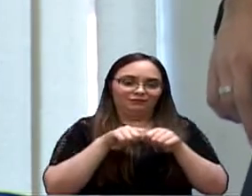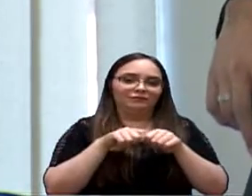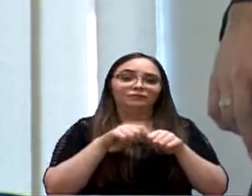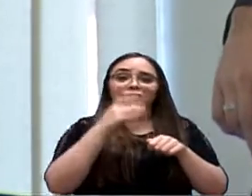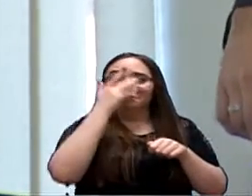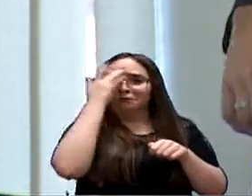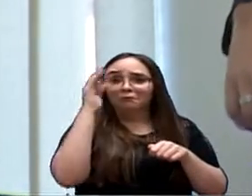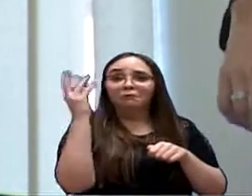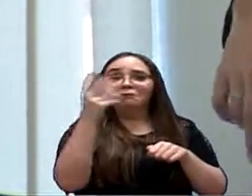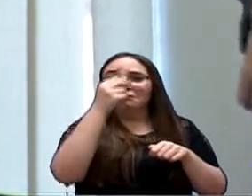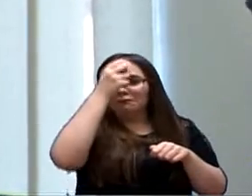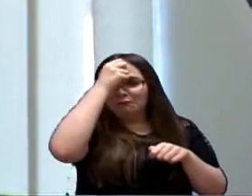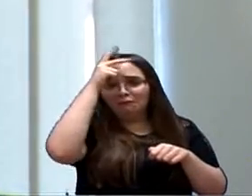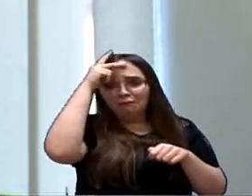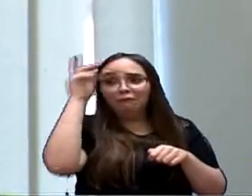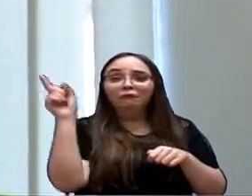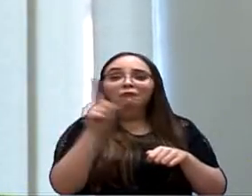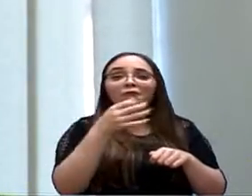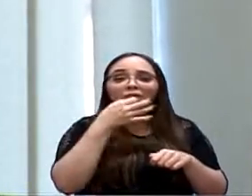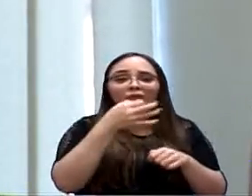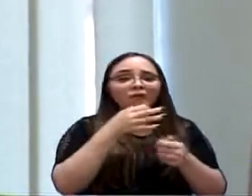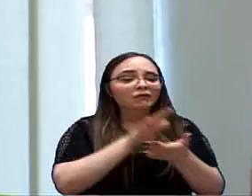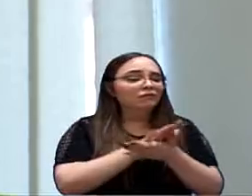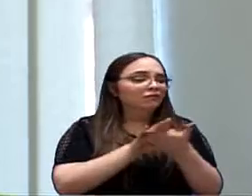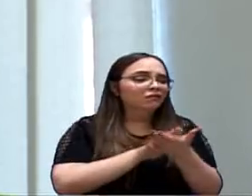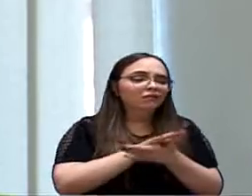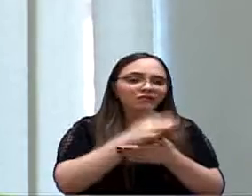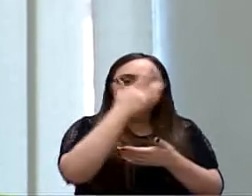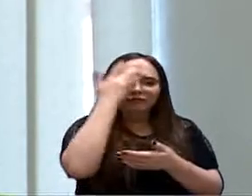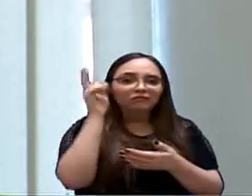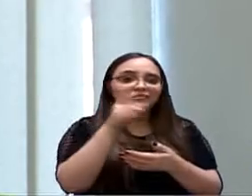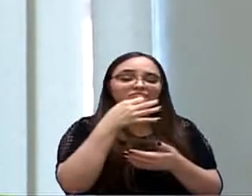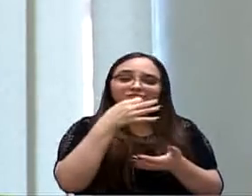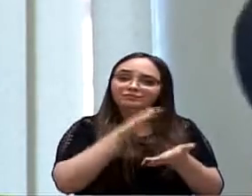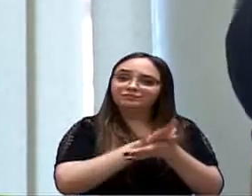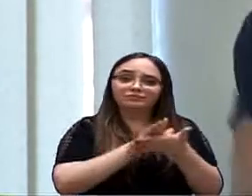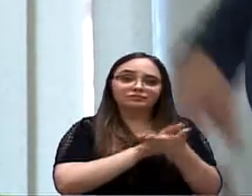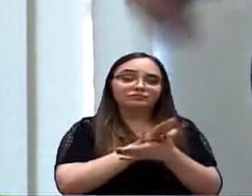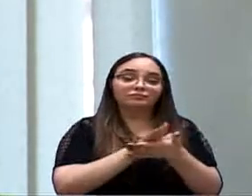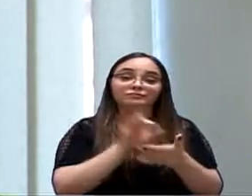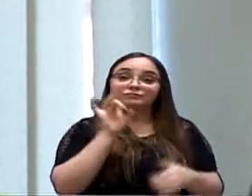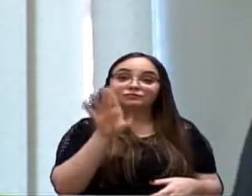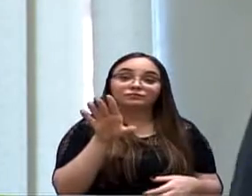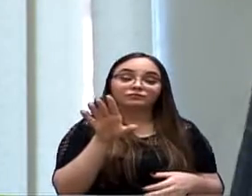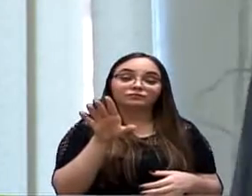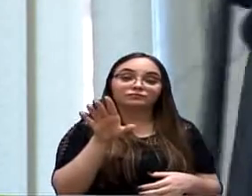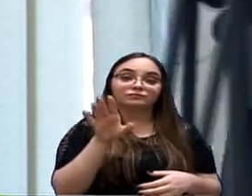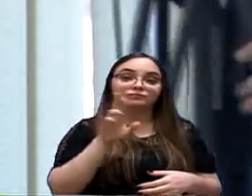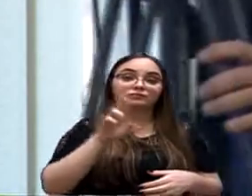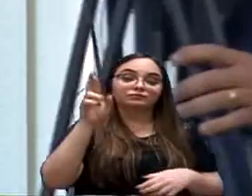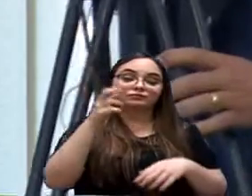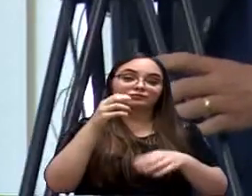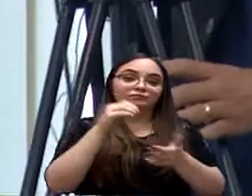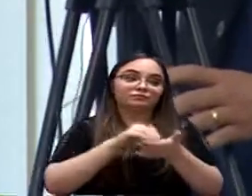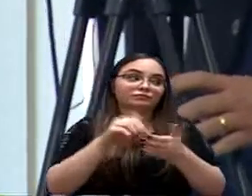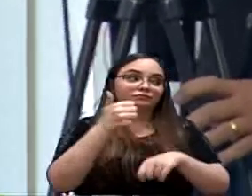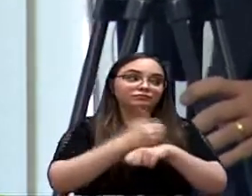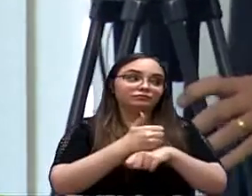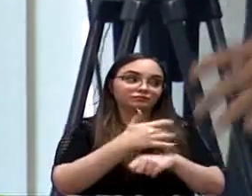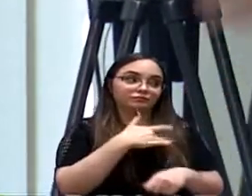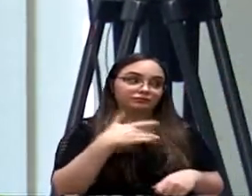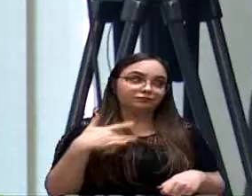ninguém da prefeitura deu uma opinião. Ninguém deu uma opinião. Só o representante da Secretaria de